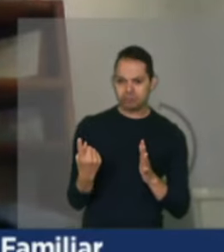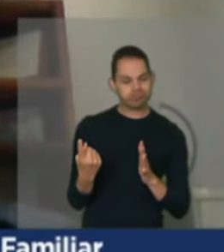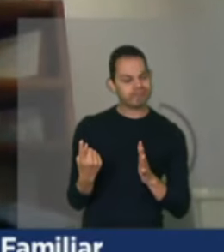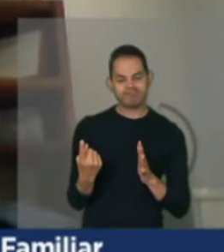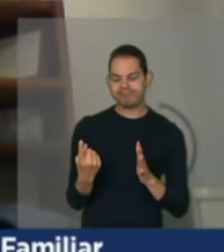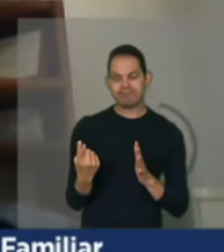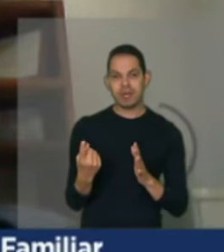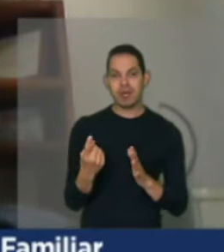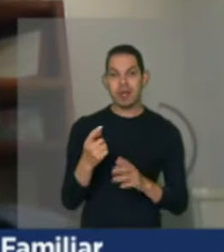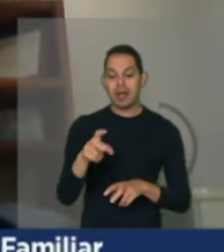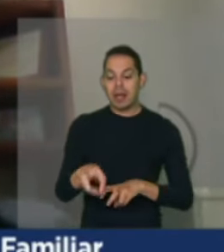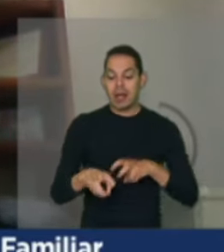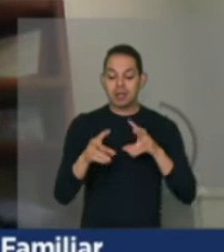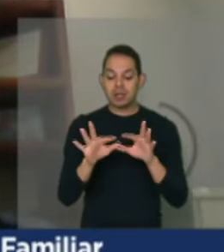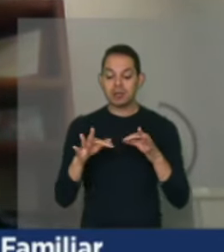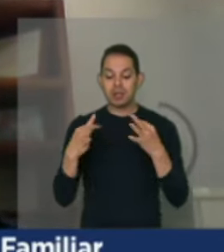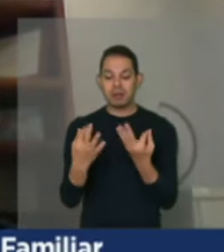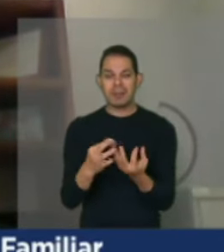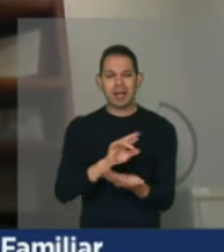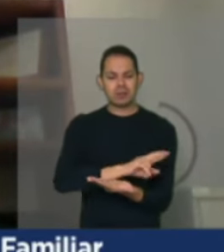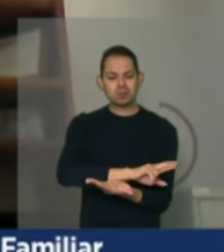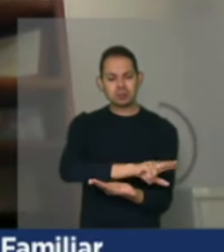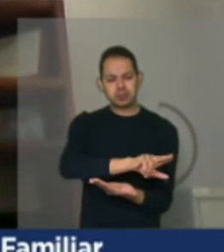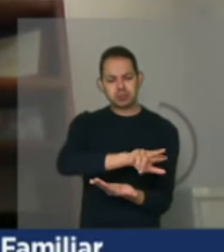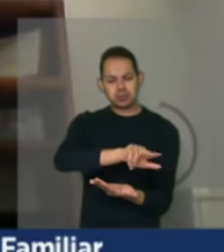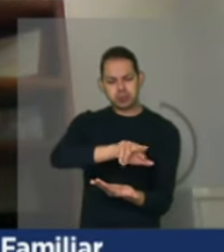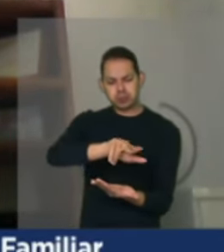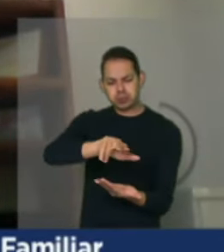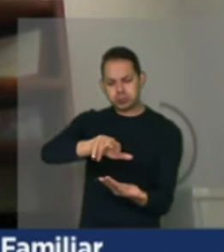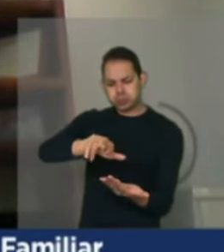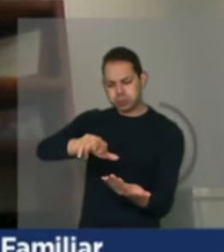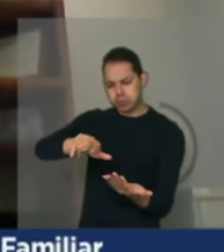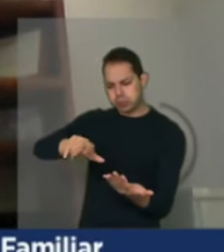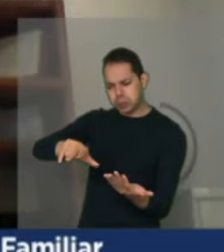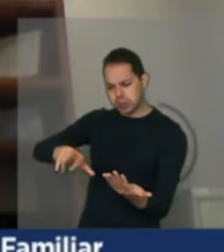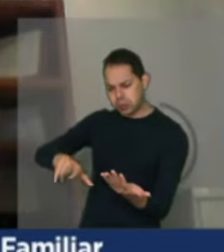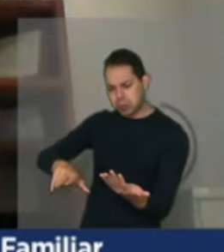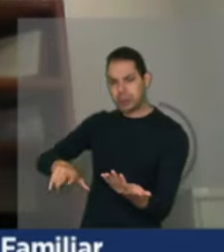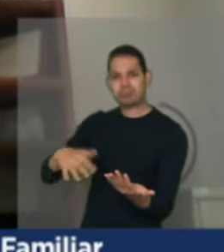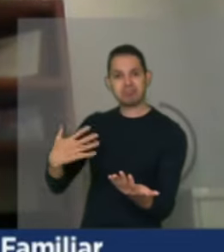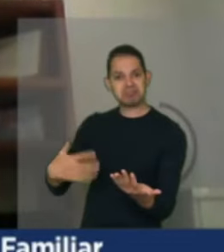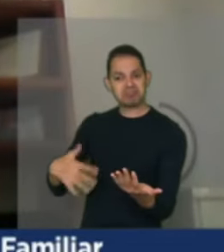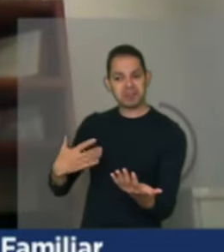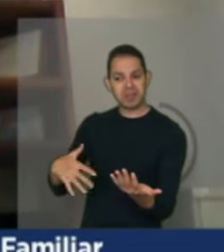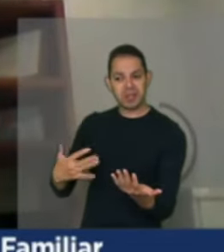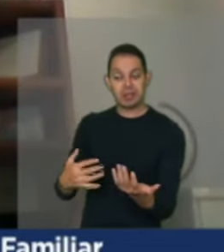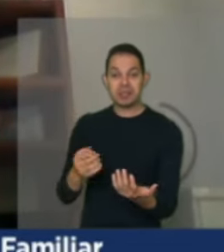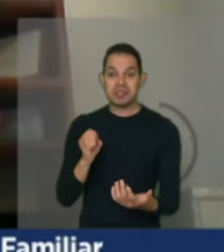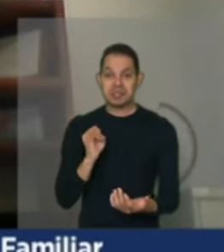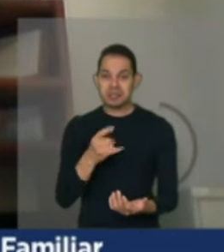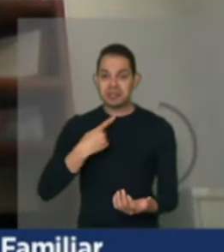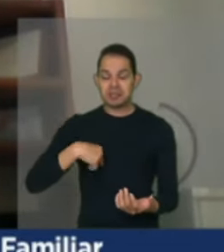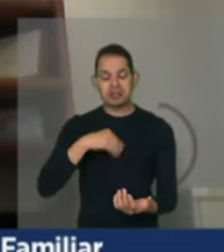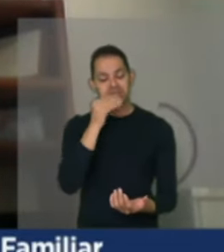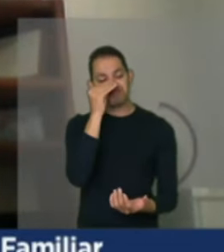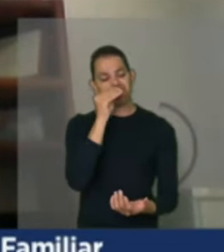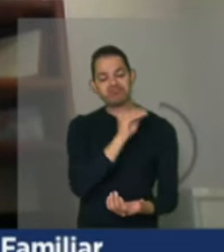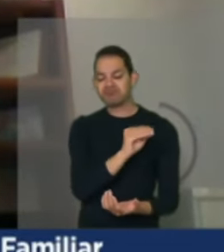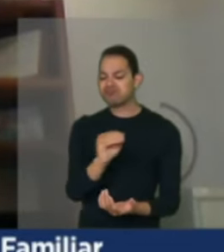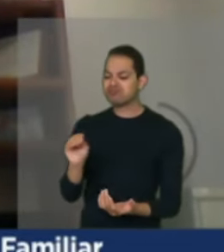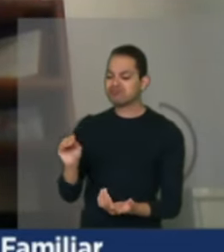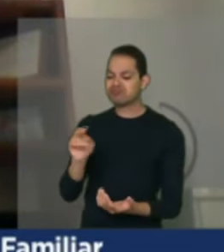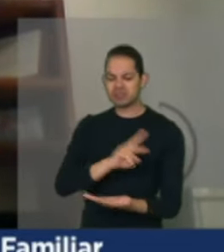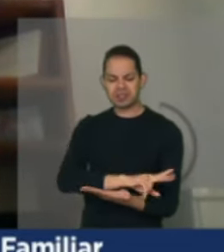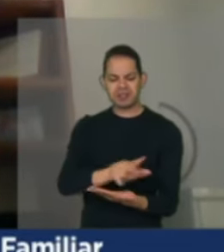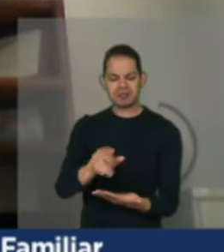agricultura familiar é tão diversa, é tão rica nessa diversidade, que se a gente não levar em consideração essa diversidade